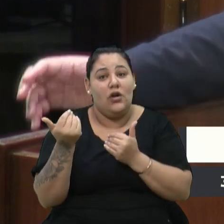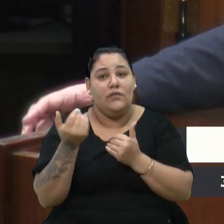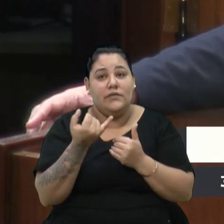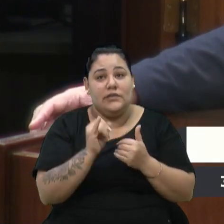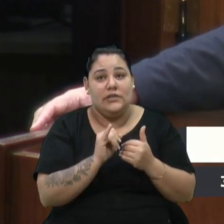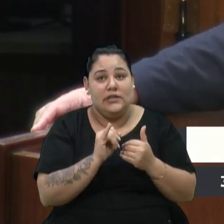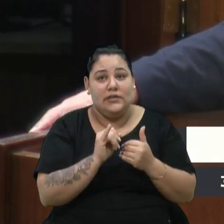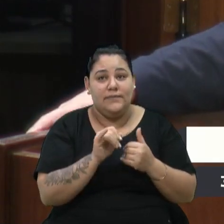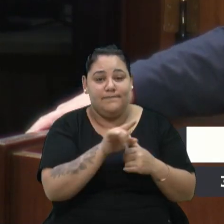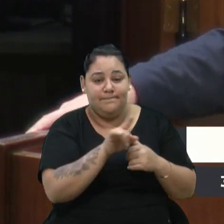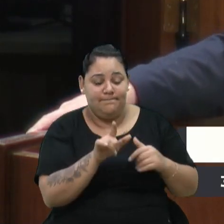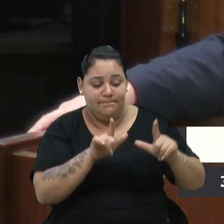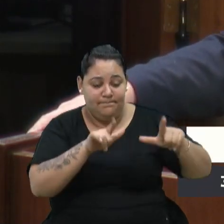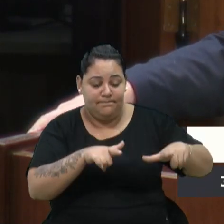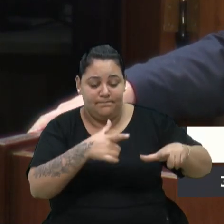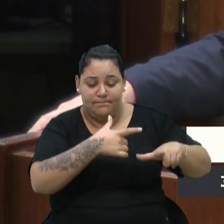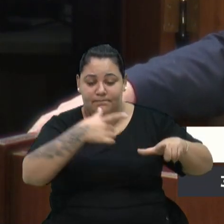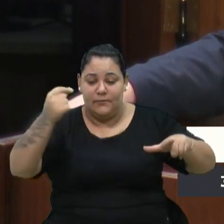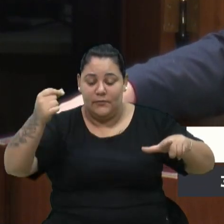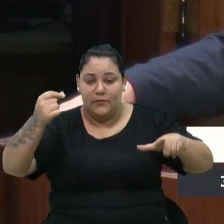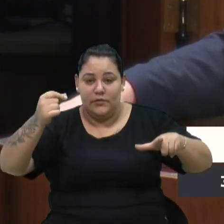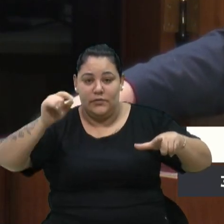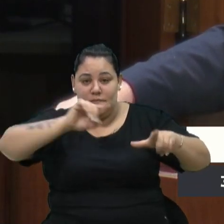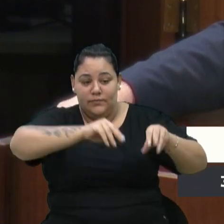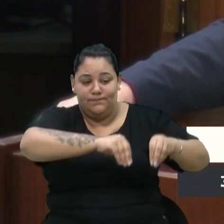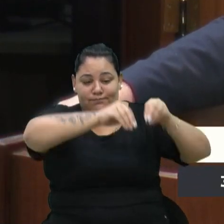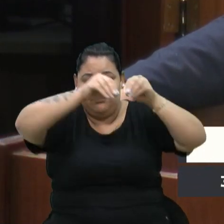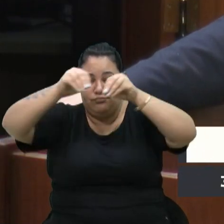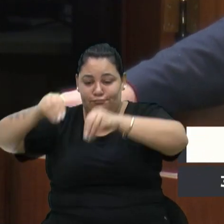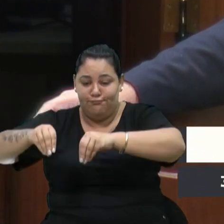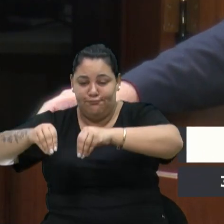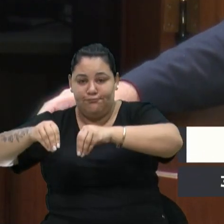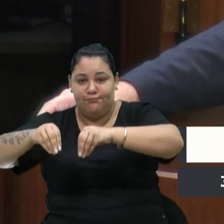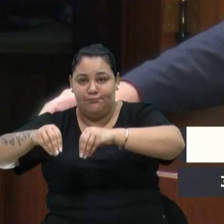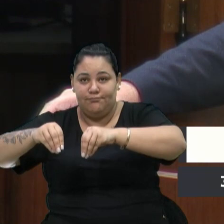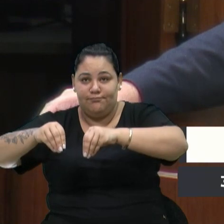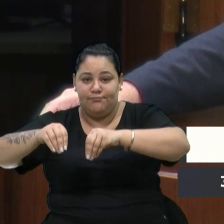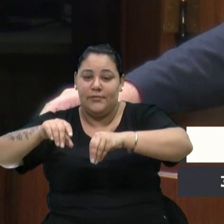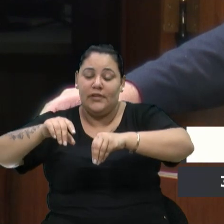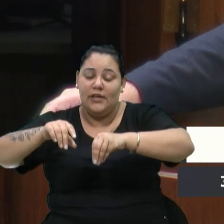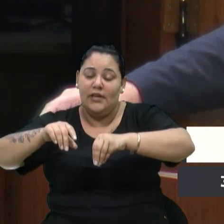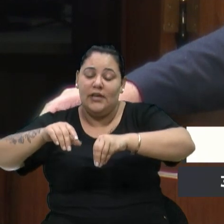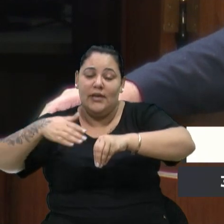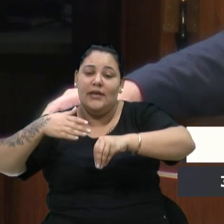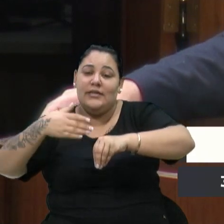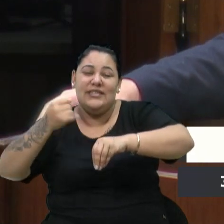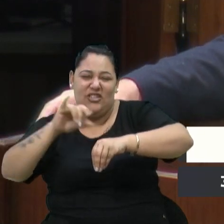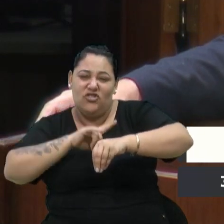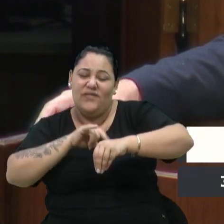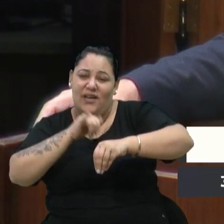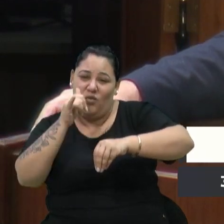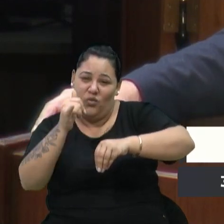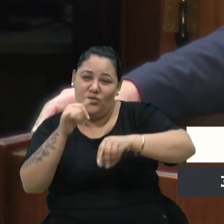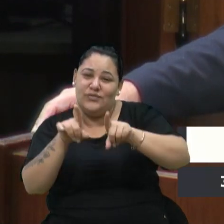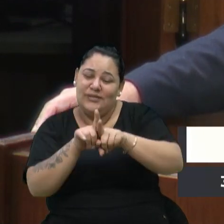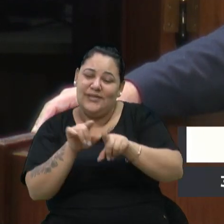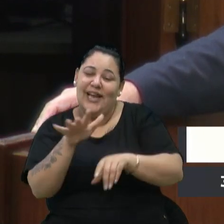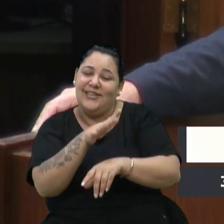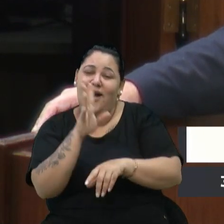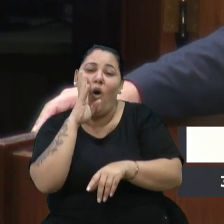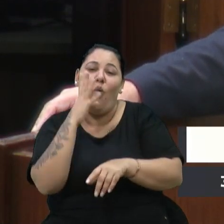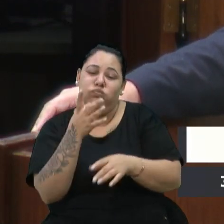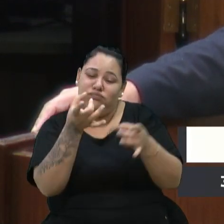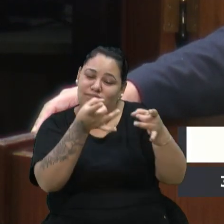território, mesmo que eles tenham vale transporte, todas as condições, eles acabam desistindo. Uma parte quando possível. Também foi